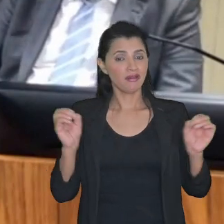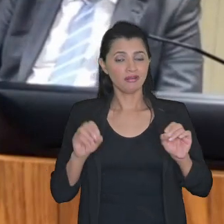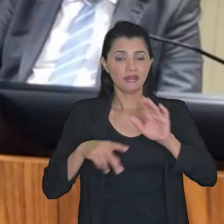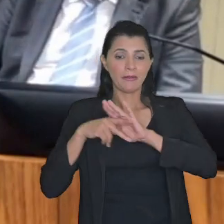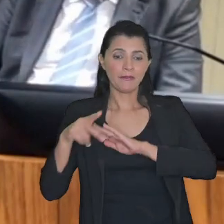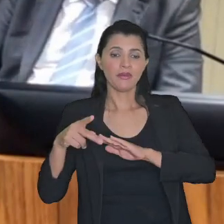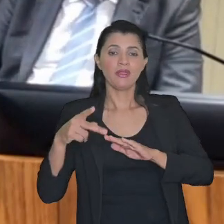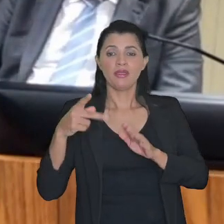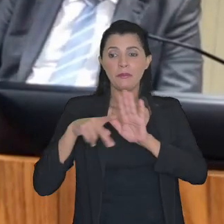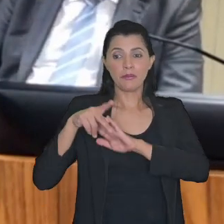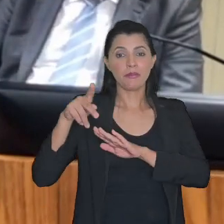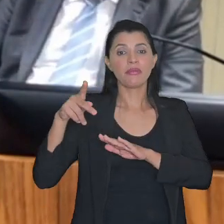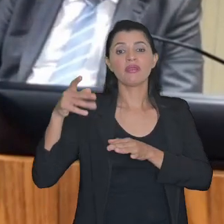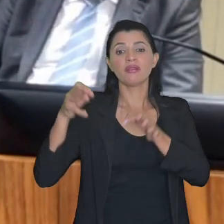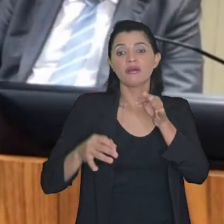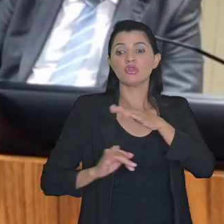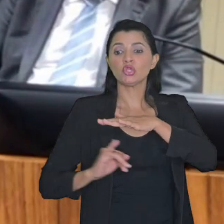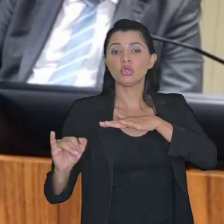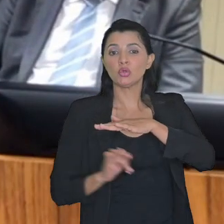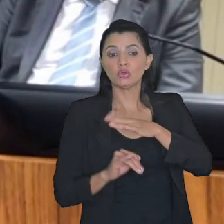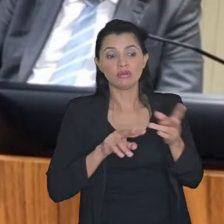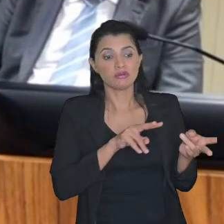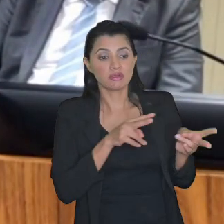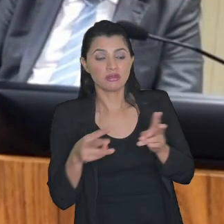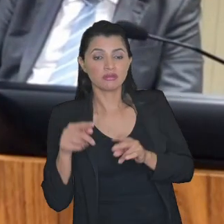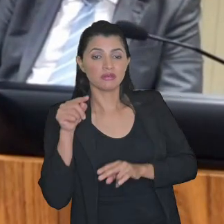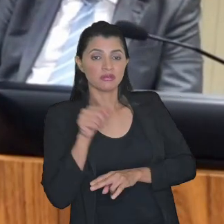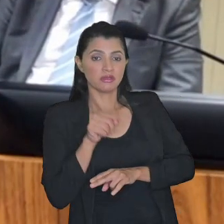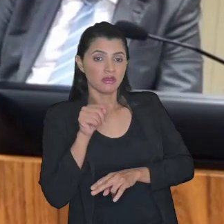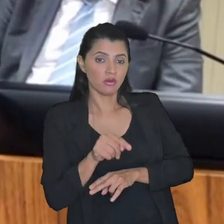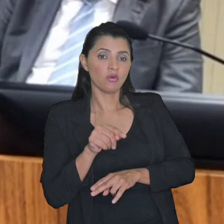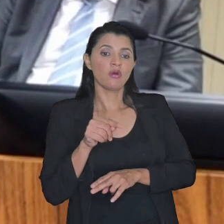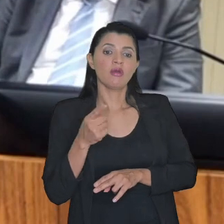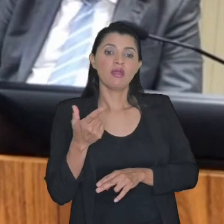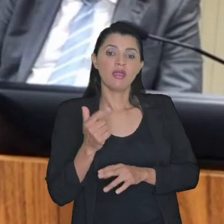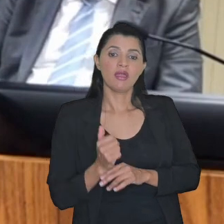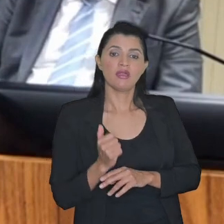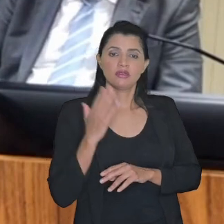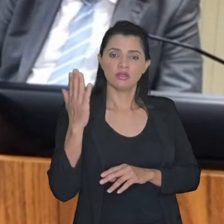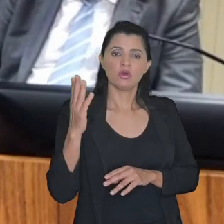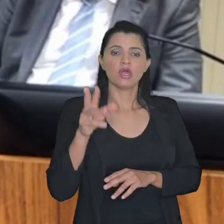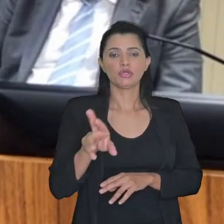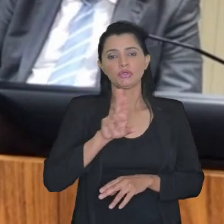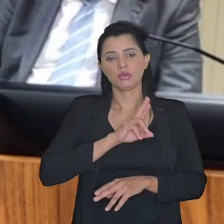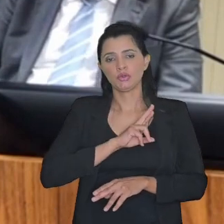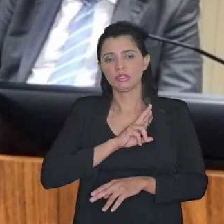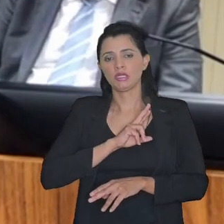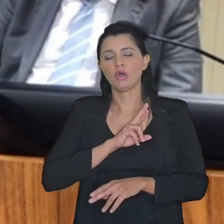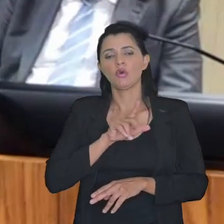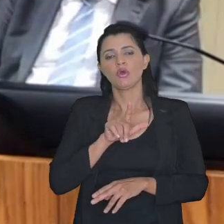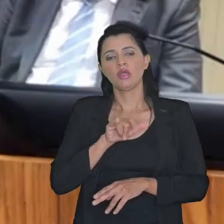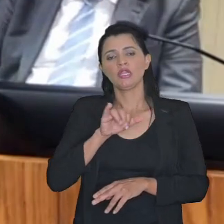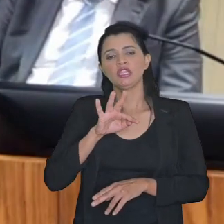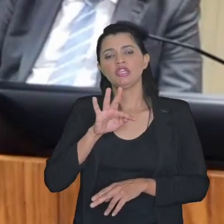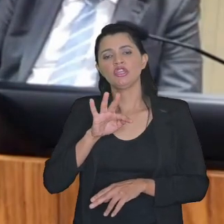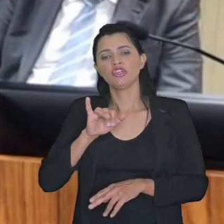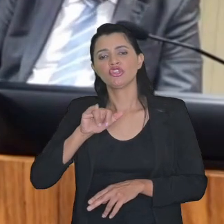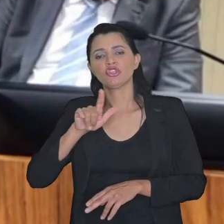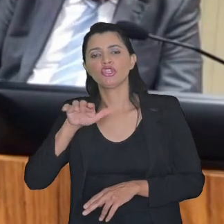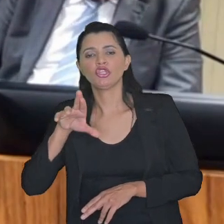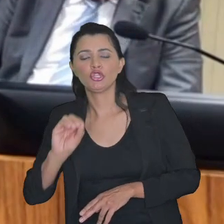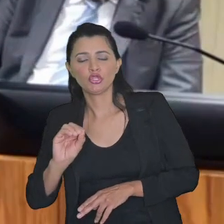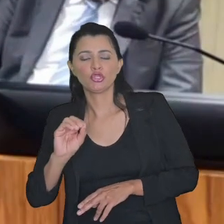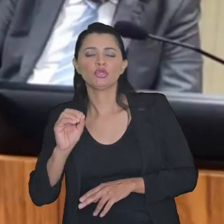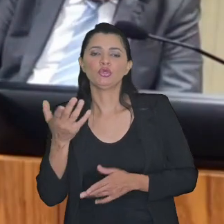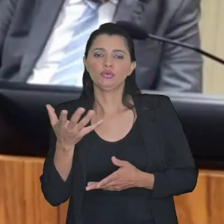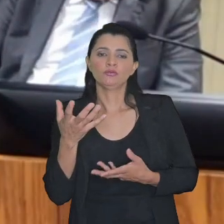natureza do instituto a transação ela exterioriza a solução de um litígio a partir